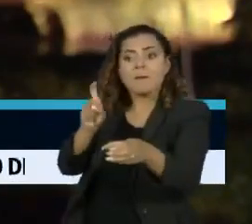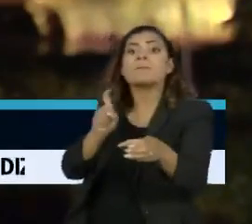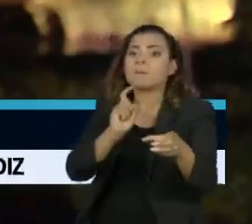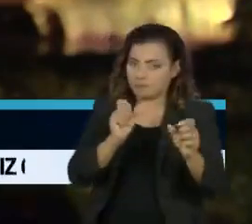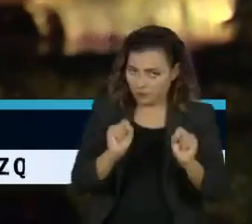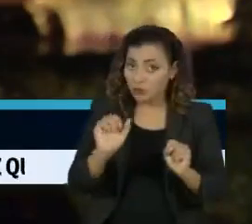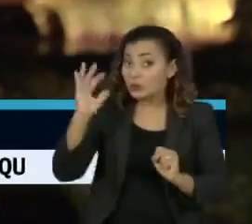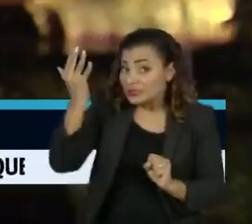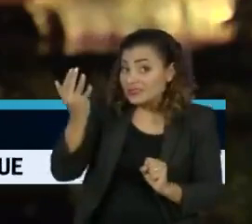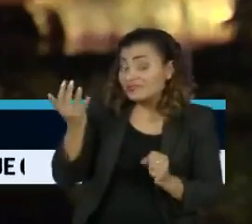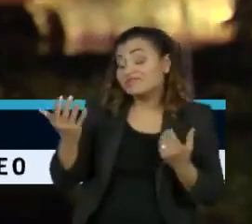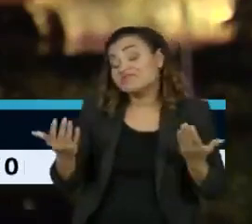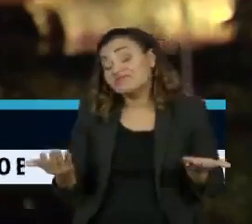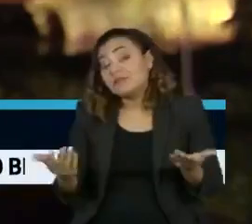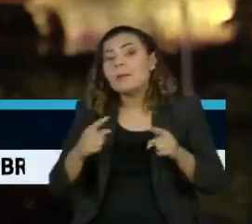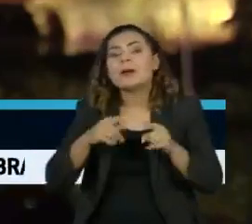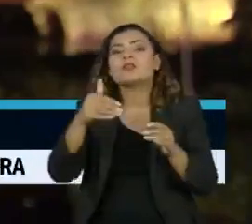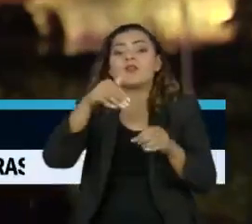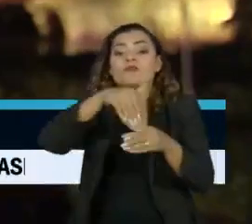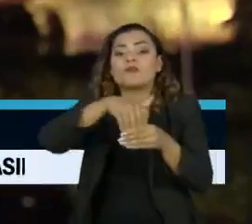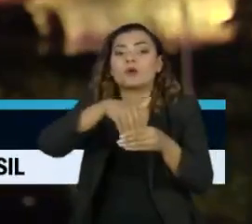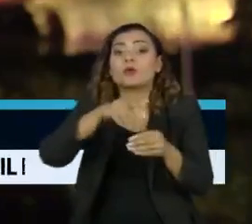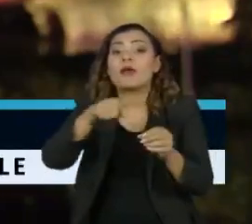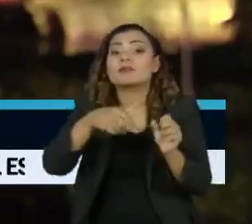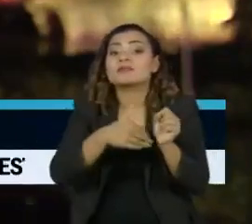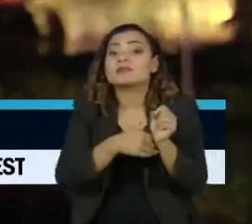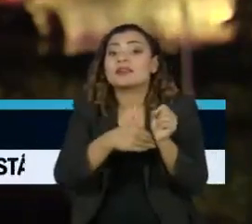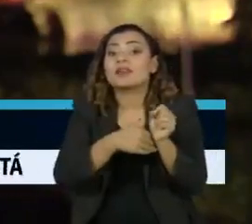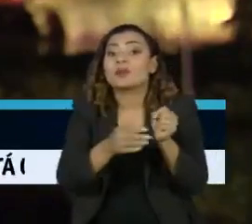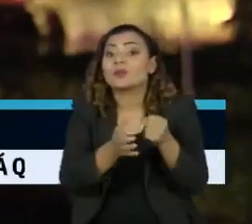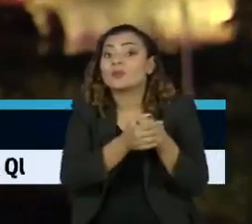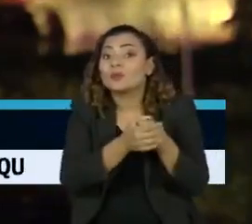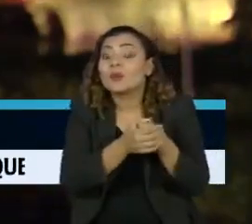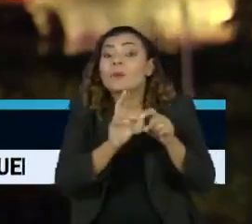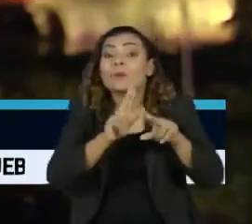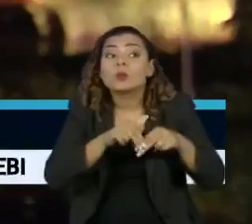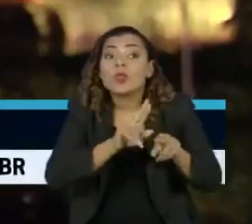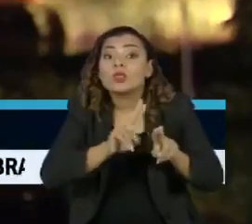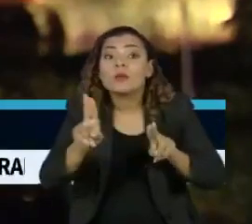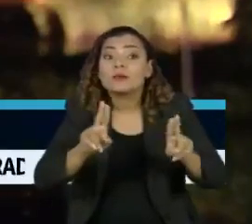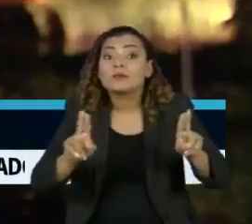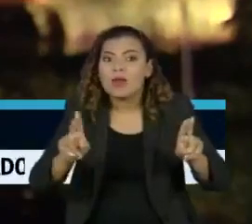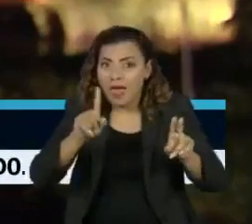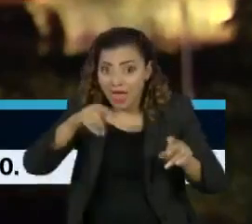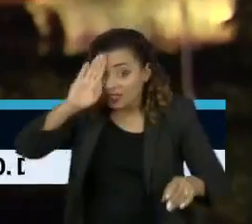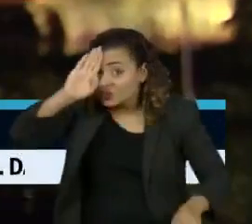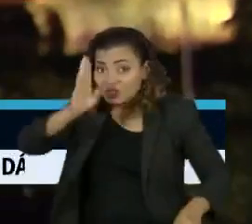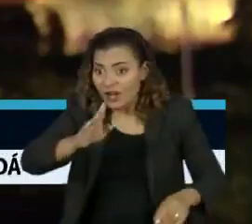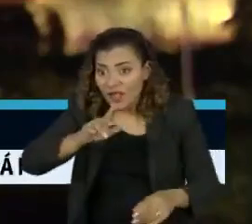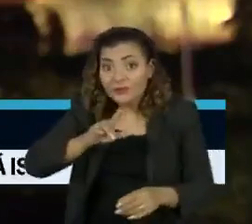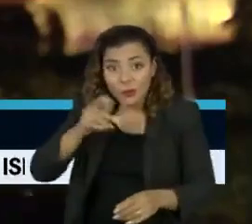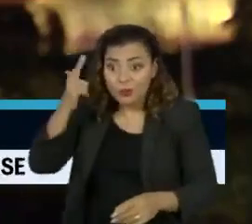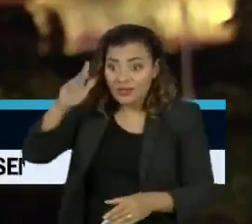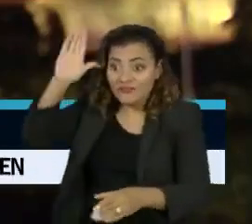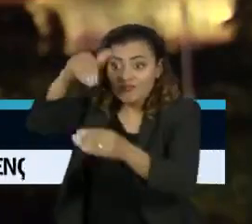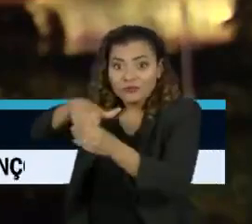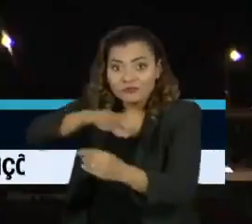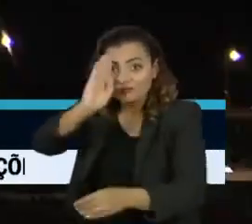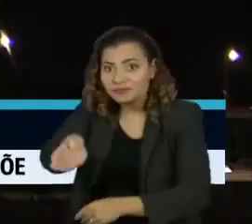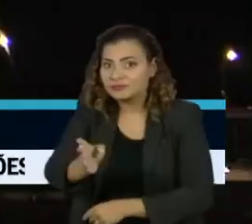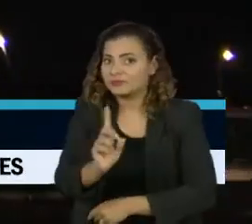as negociações. E, além disso, o voto é secreto. Assim, o apoio da sigla não significa a transferência automática de votos dos